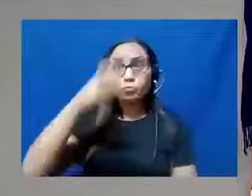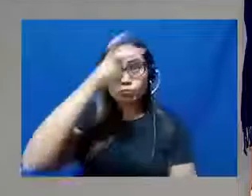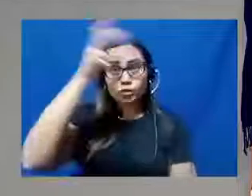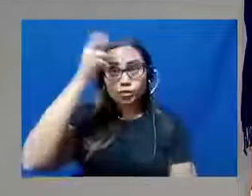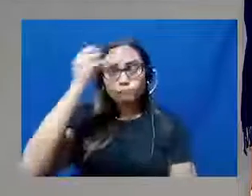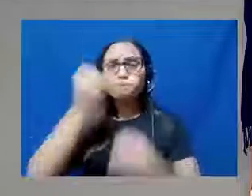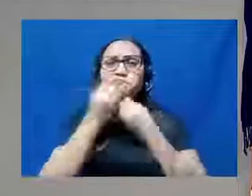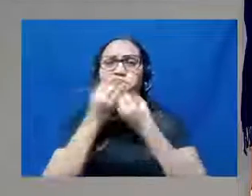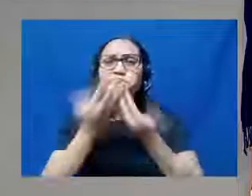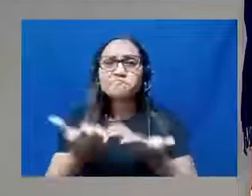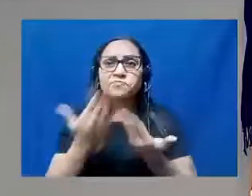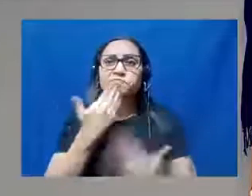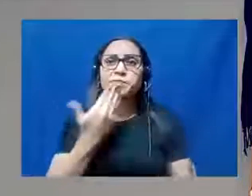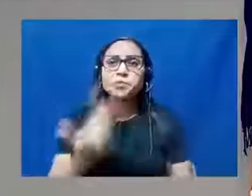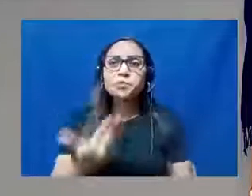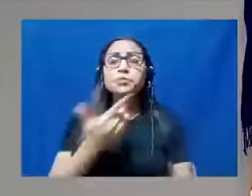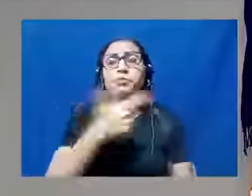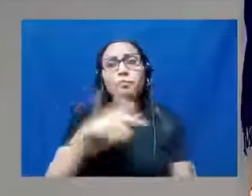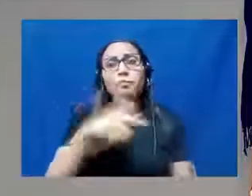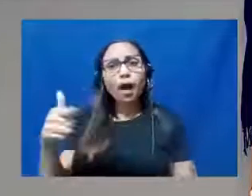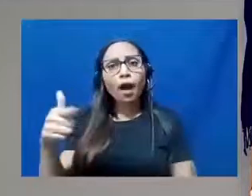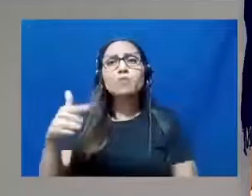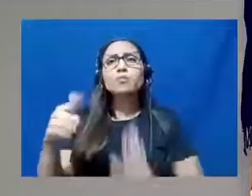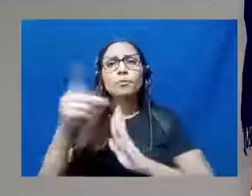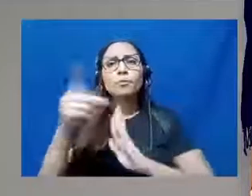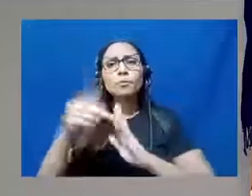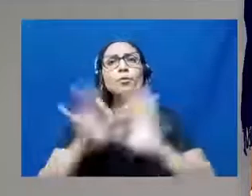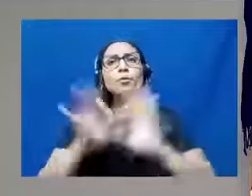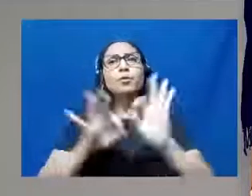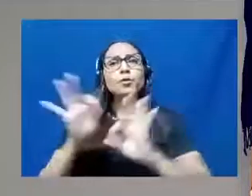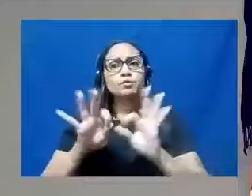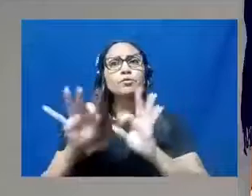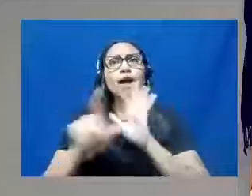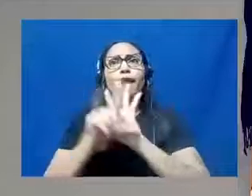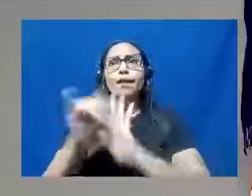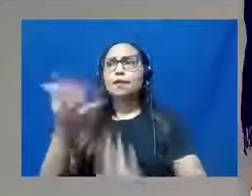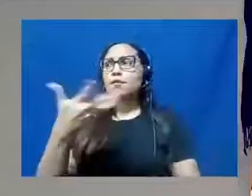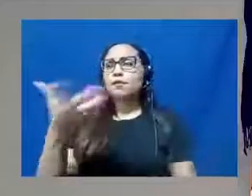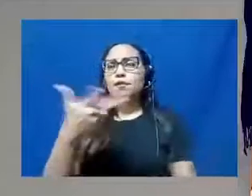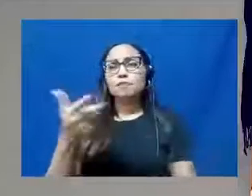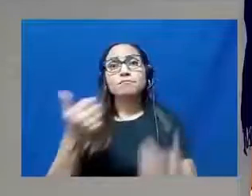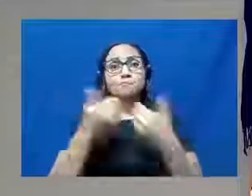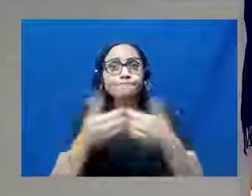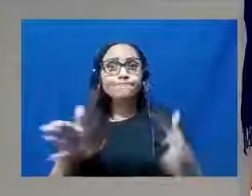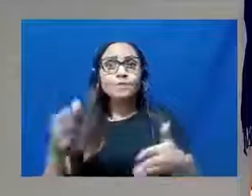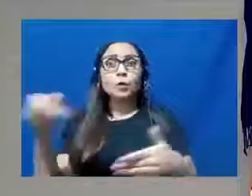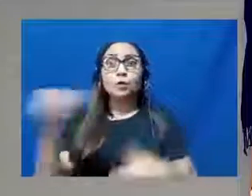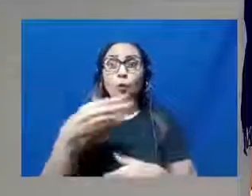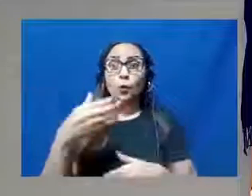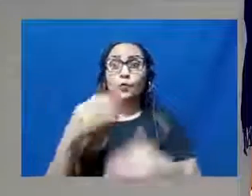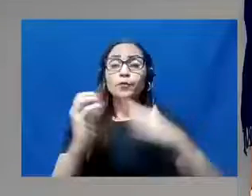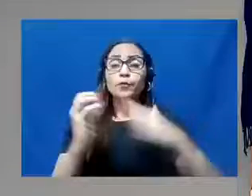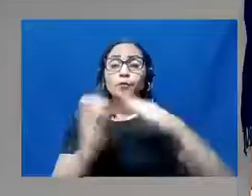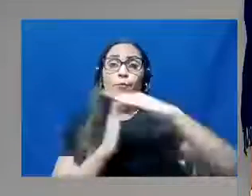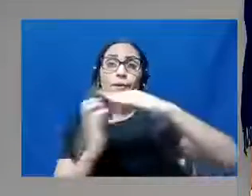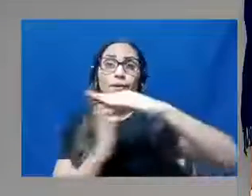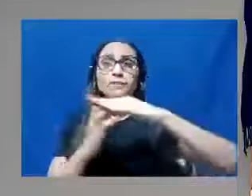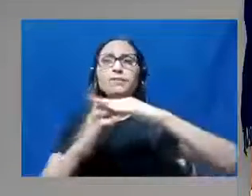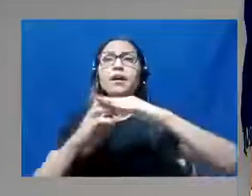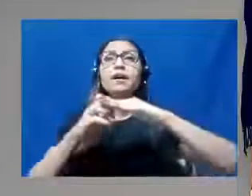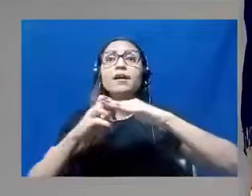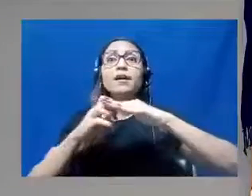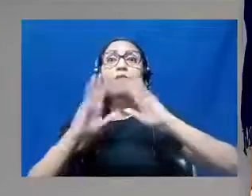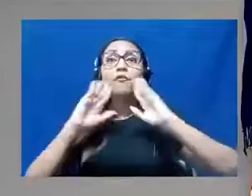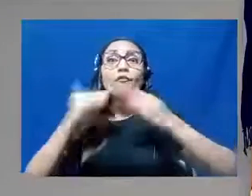mais políticas públicas de agilidade nas leis e, principalmente, de abertura de novas empresas e que trabalhem para manter o que aqui estão.